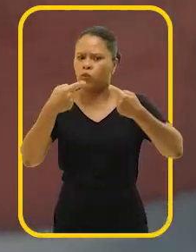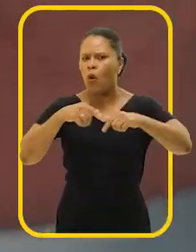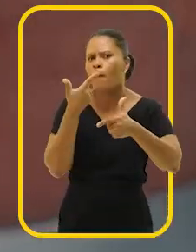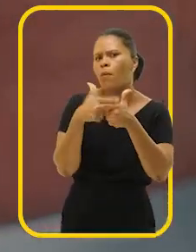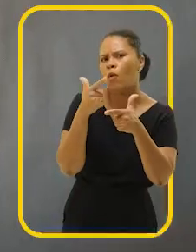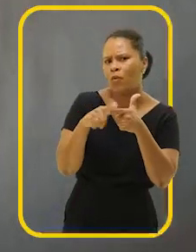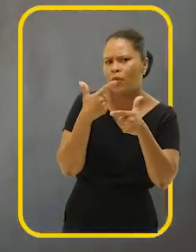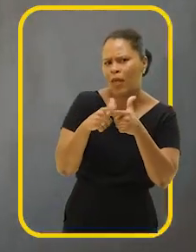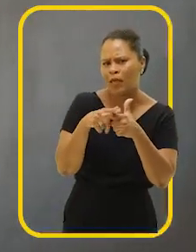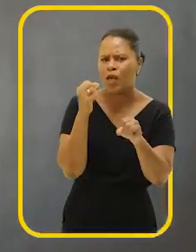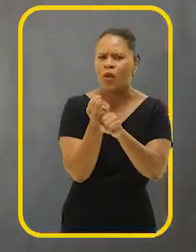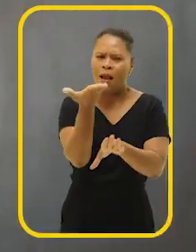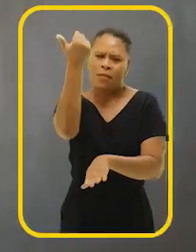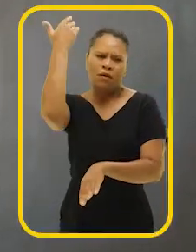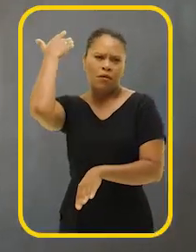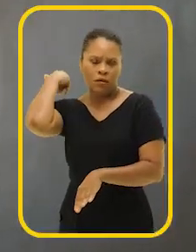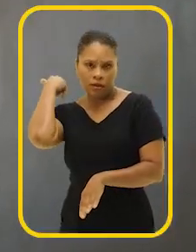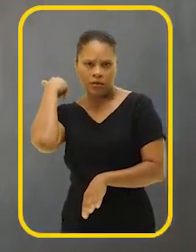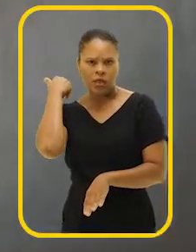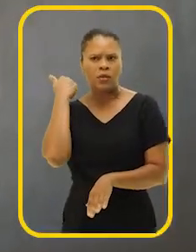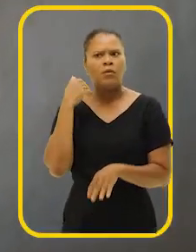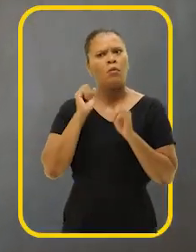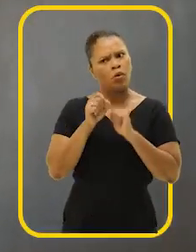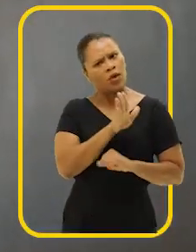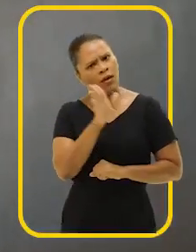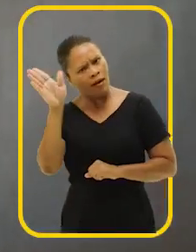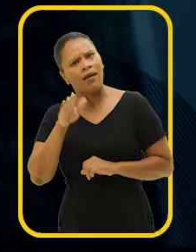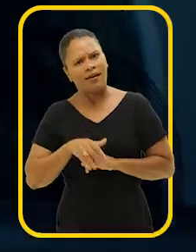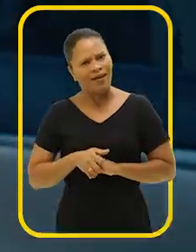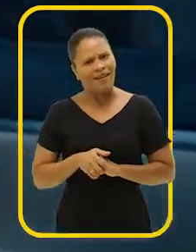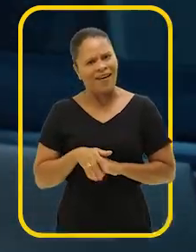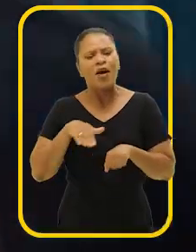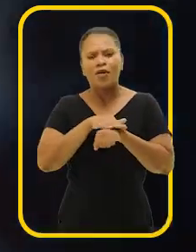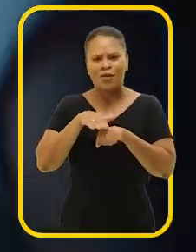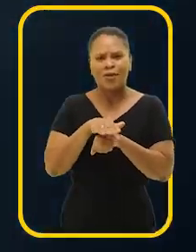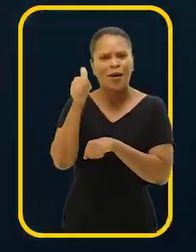do ano passado. Acho que a gente podia ir lá, né, conversar com ela.